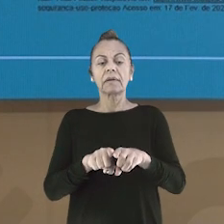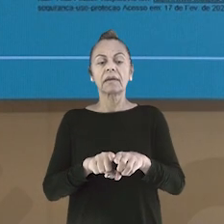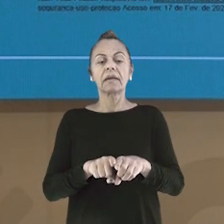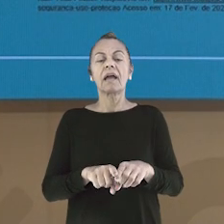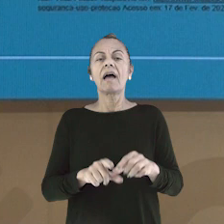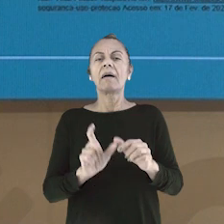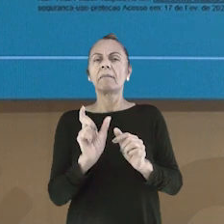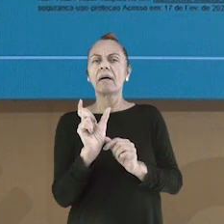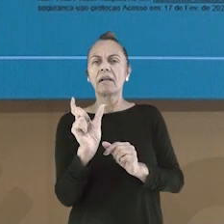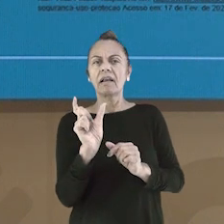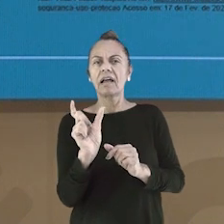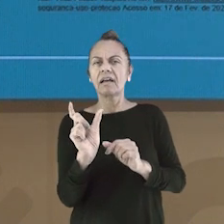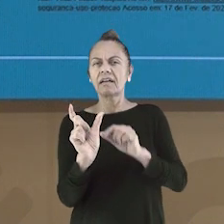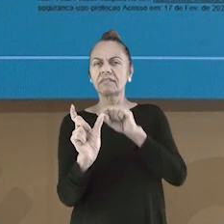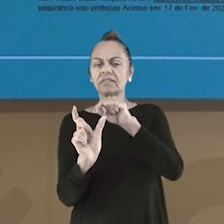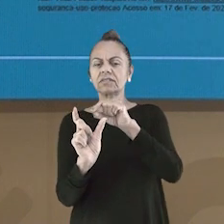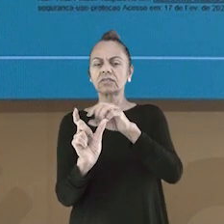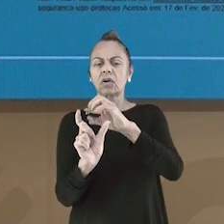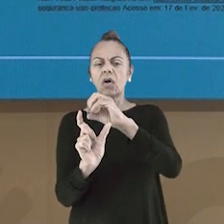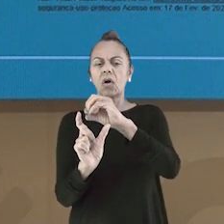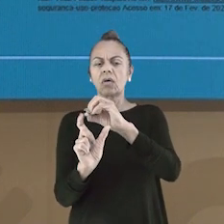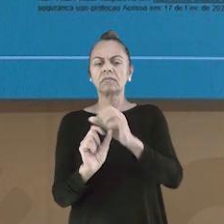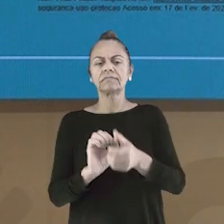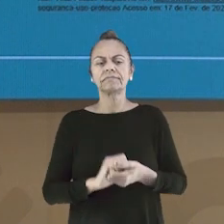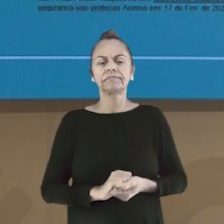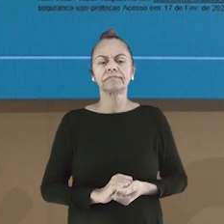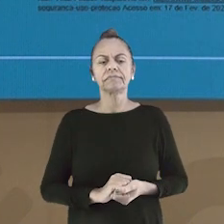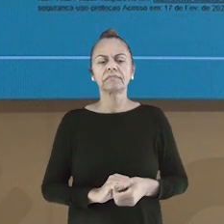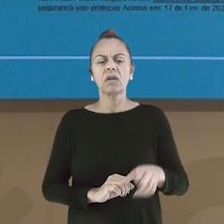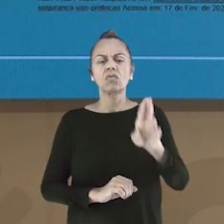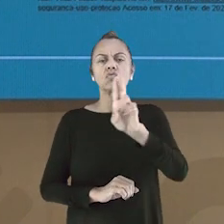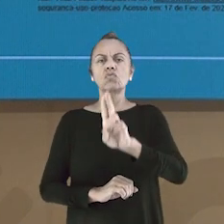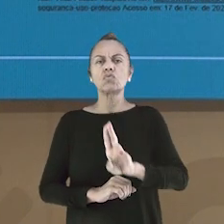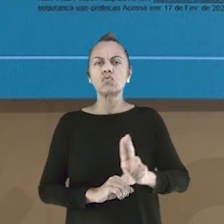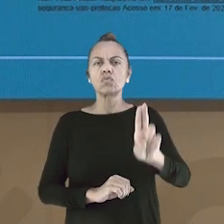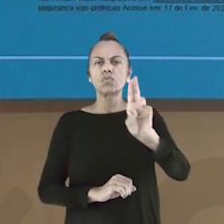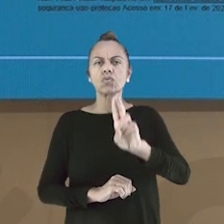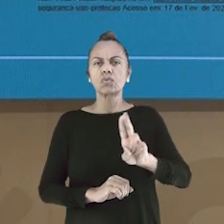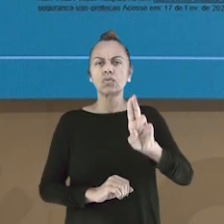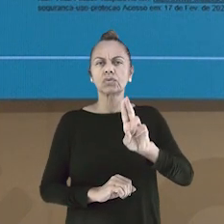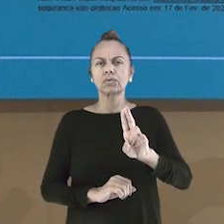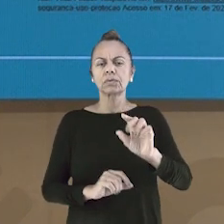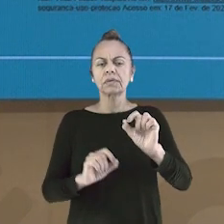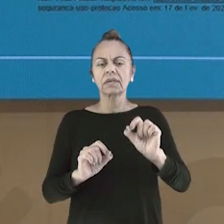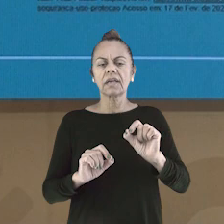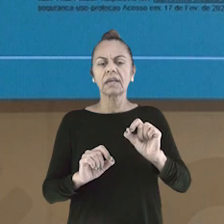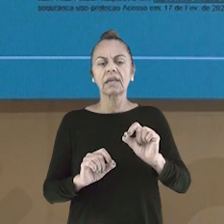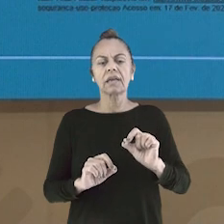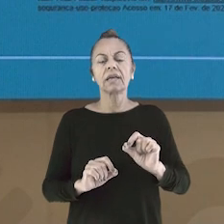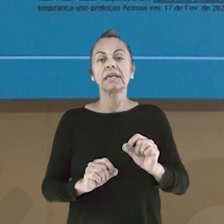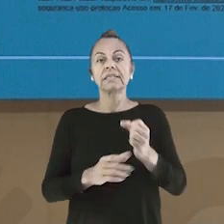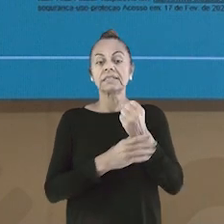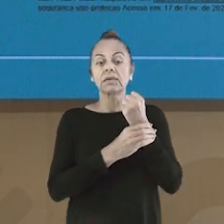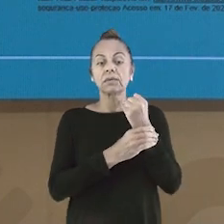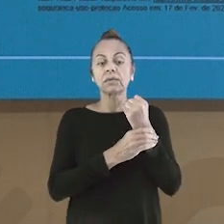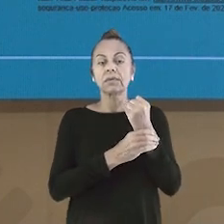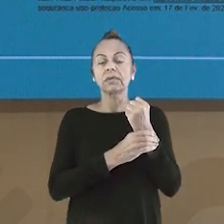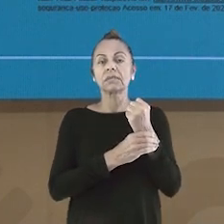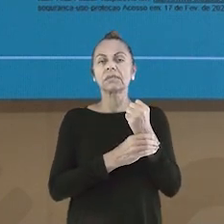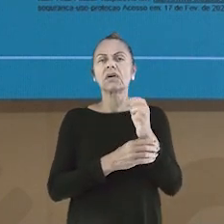Outra característica nas placas de sinalizações são as palavras que indicam ordem. Observe, vem comigo.